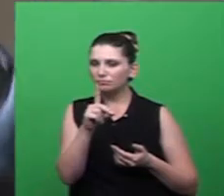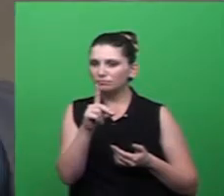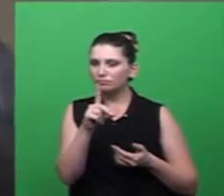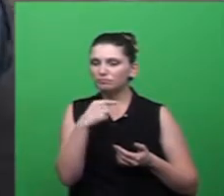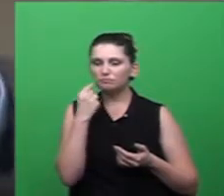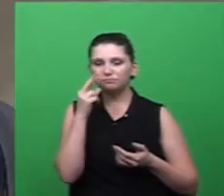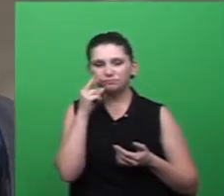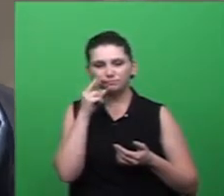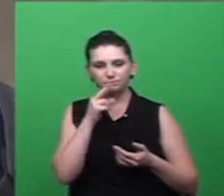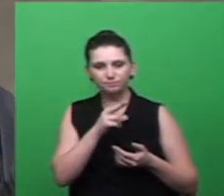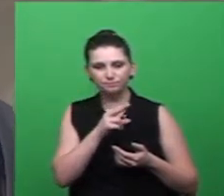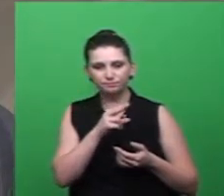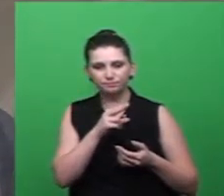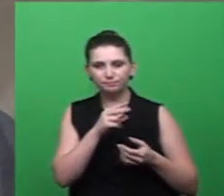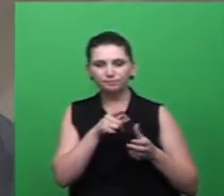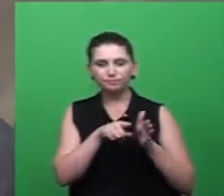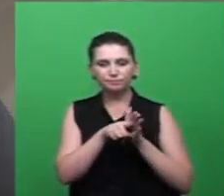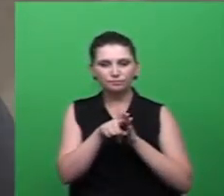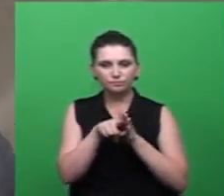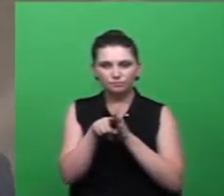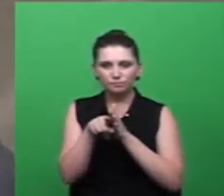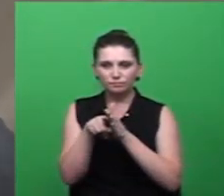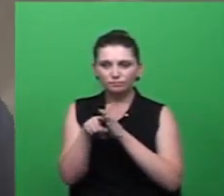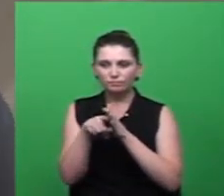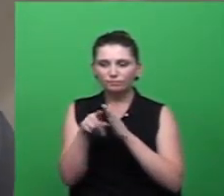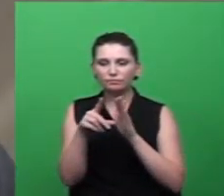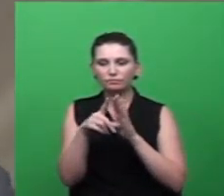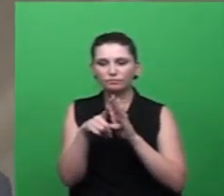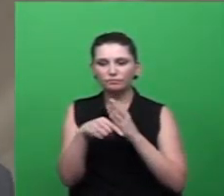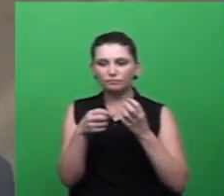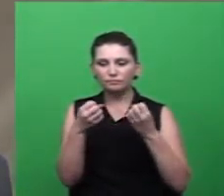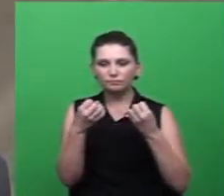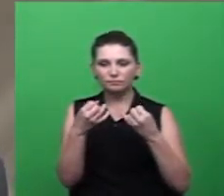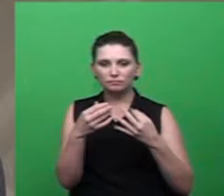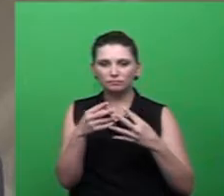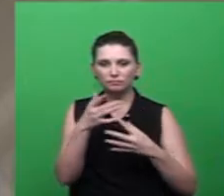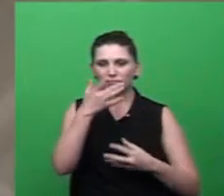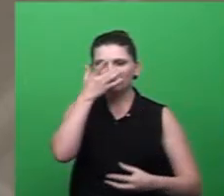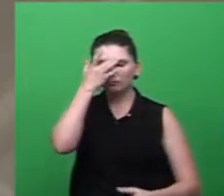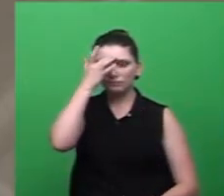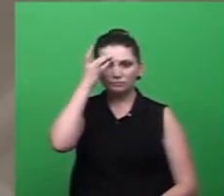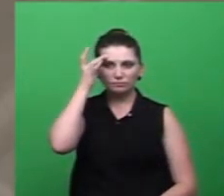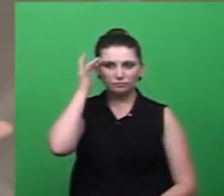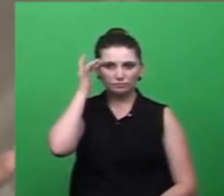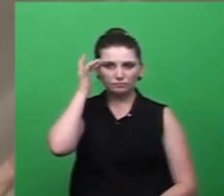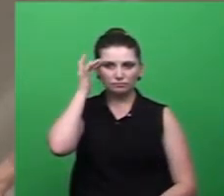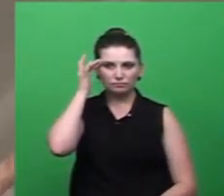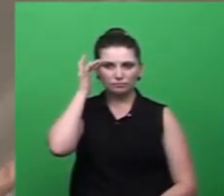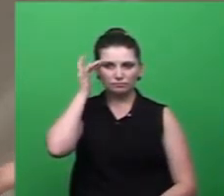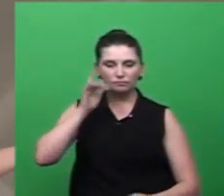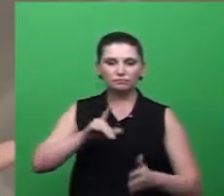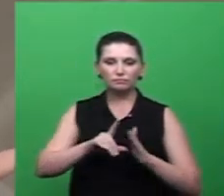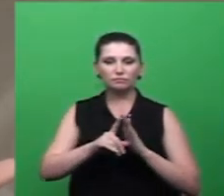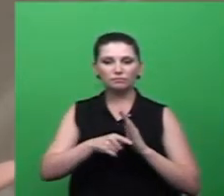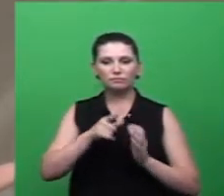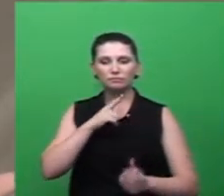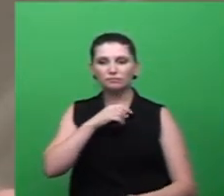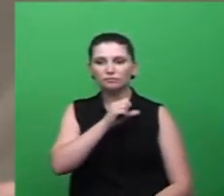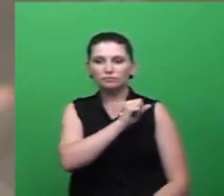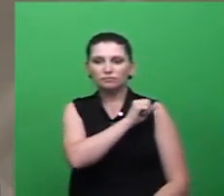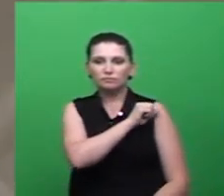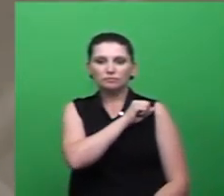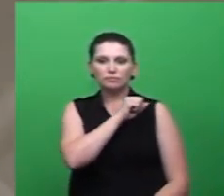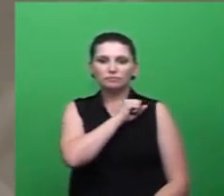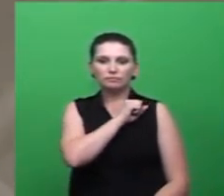traz através desse tipo de pessoas o tipo de condição socioeconômica e através desses números tu faz